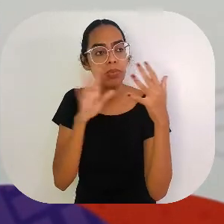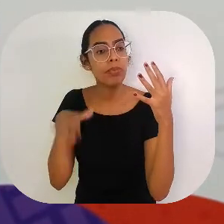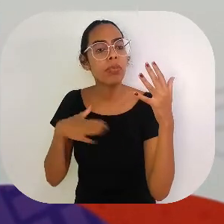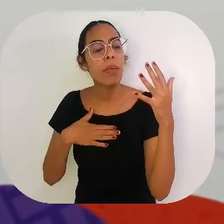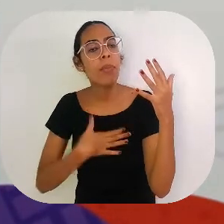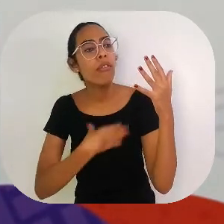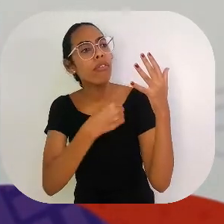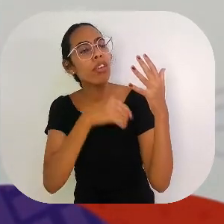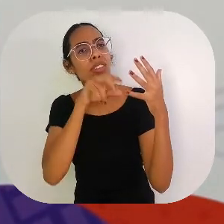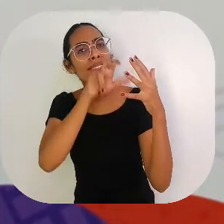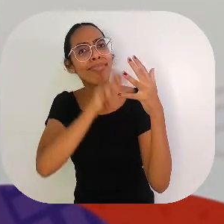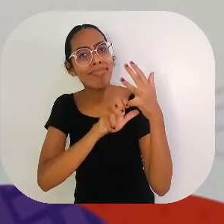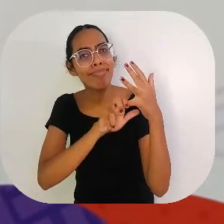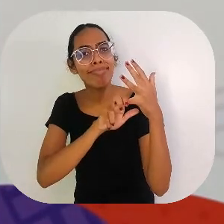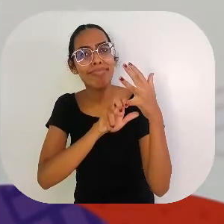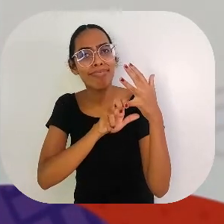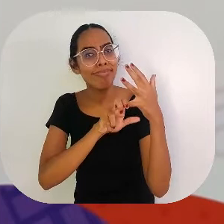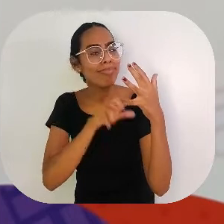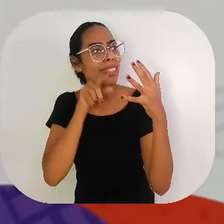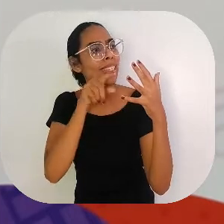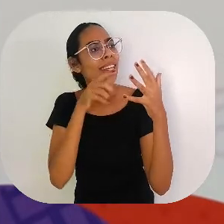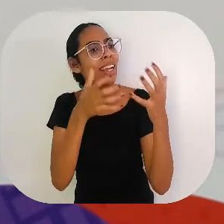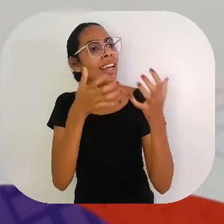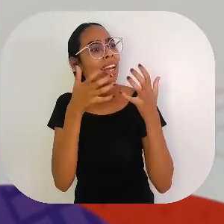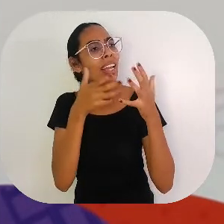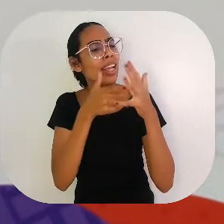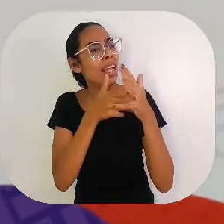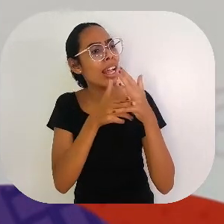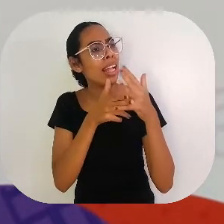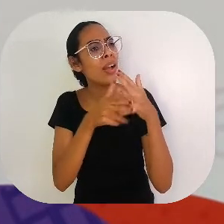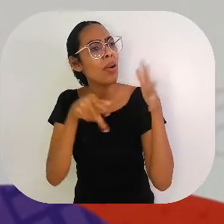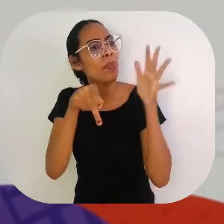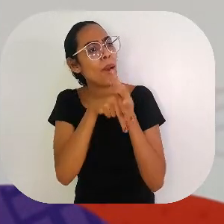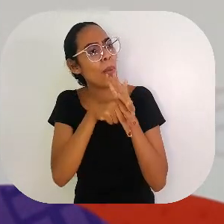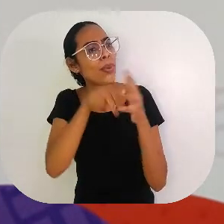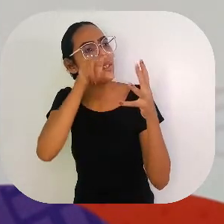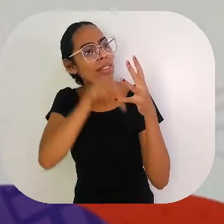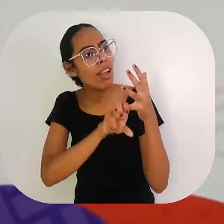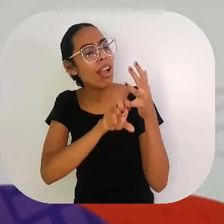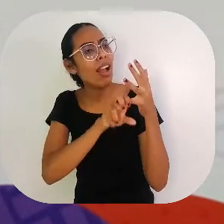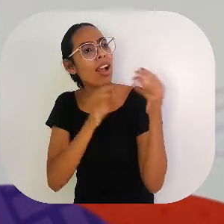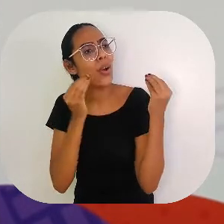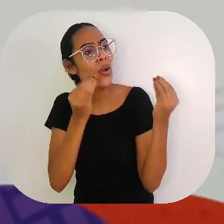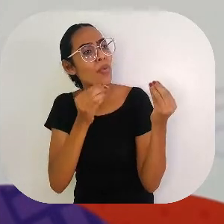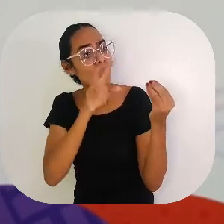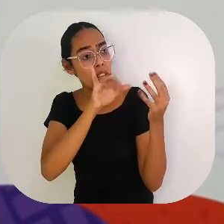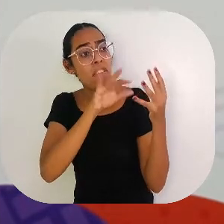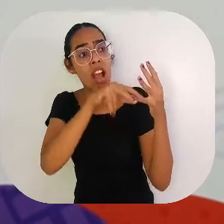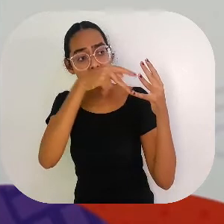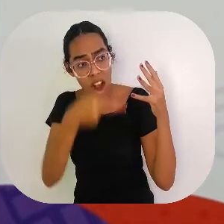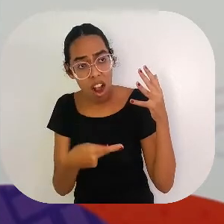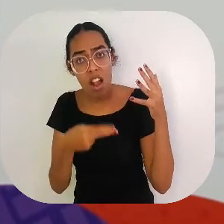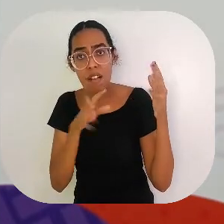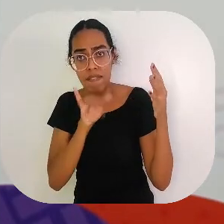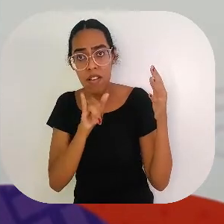sentado nesse galho. Querendo serrar o próprio galho que você está sentado, é capaz de você cair e se machucar.